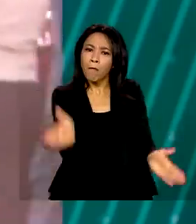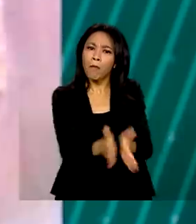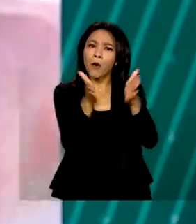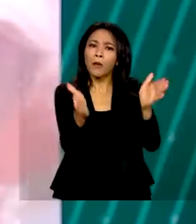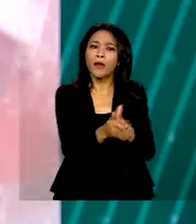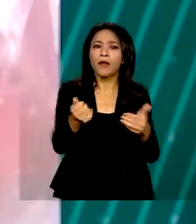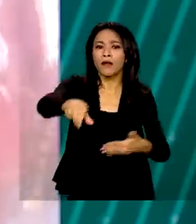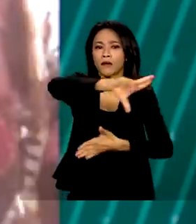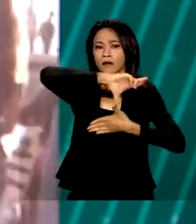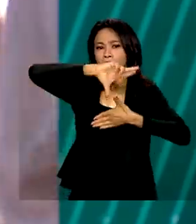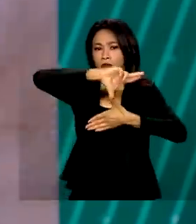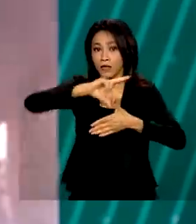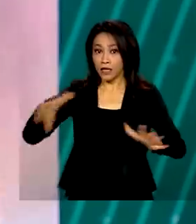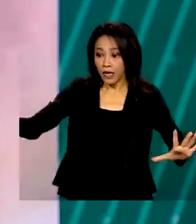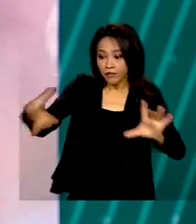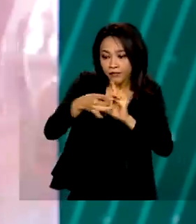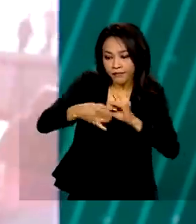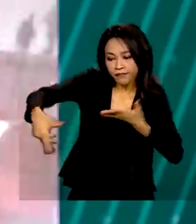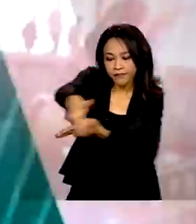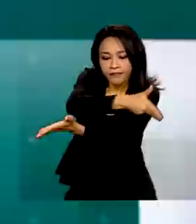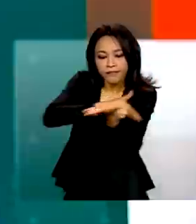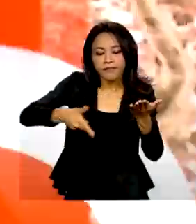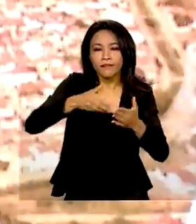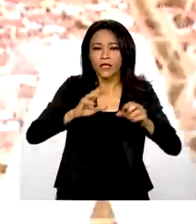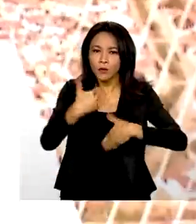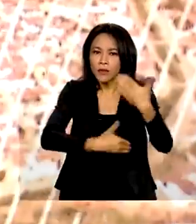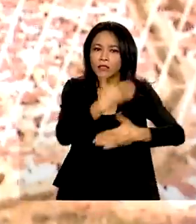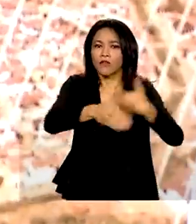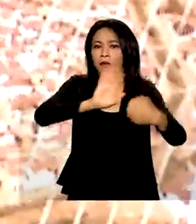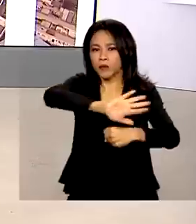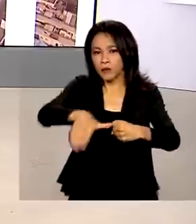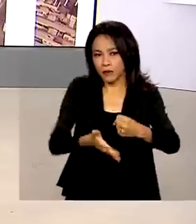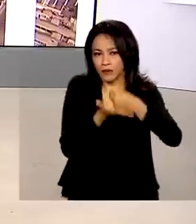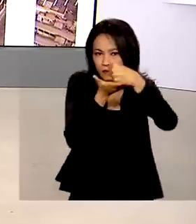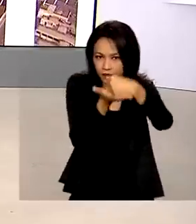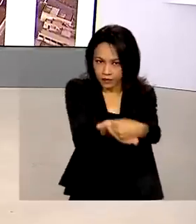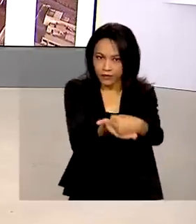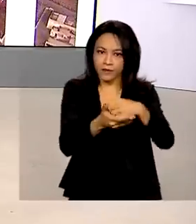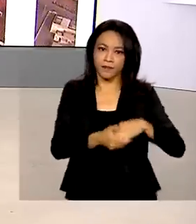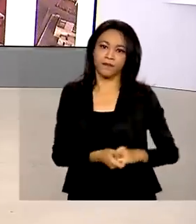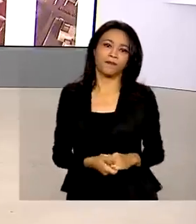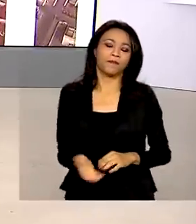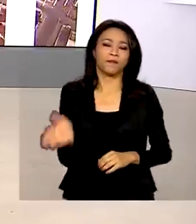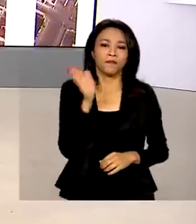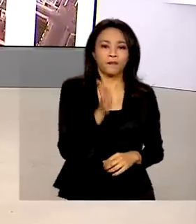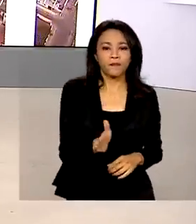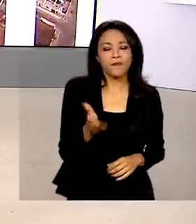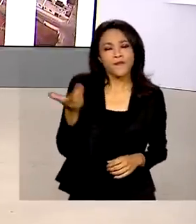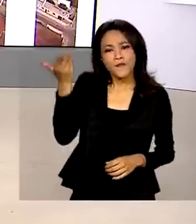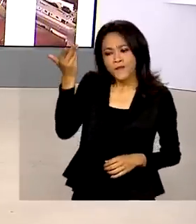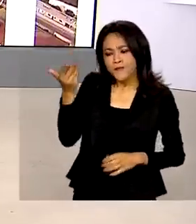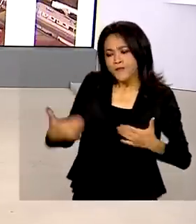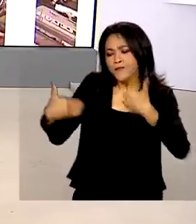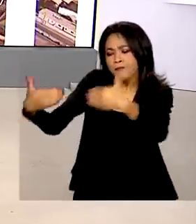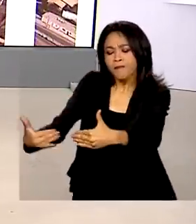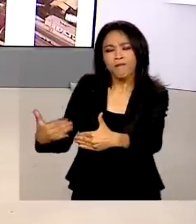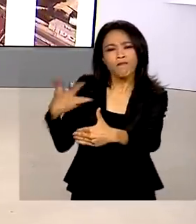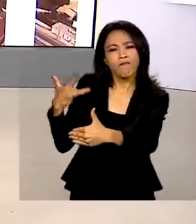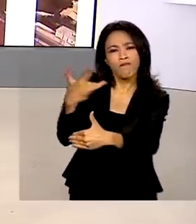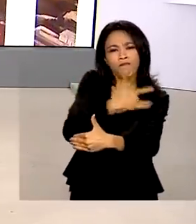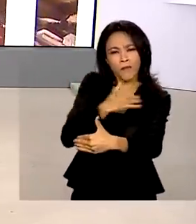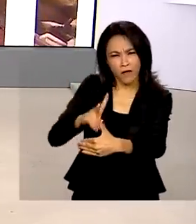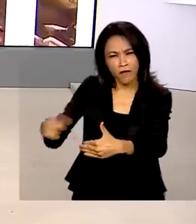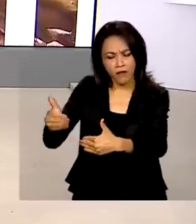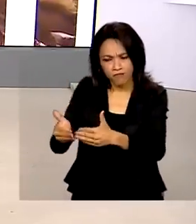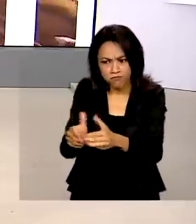regional e o desenvolvimento sustentável da região. O Ministério da Saúde vai ampliar a